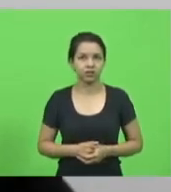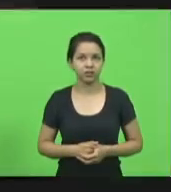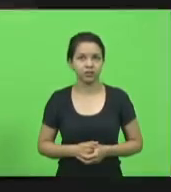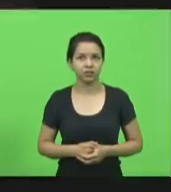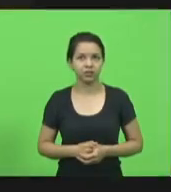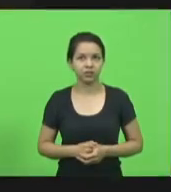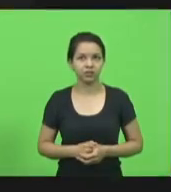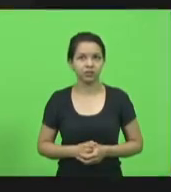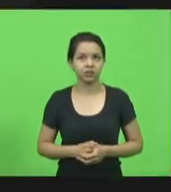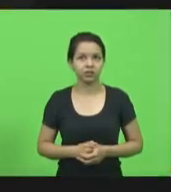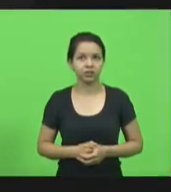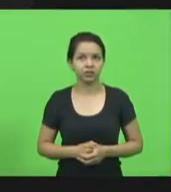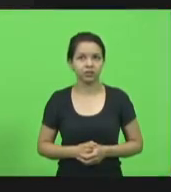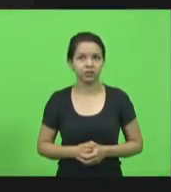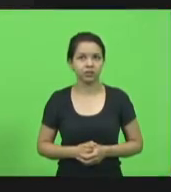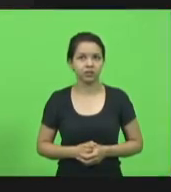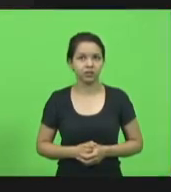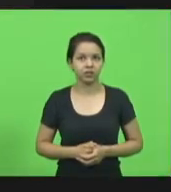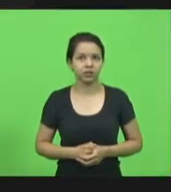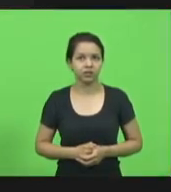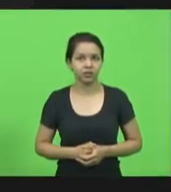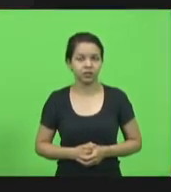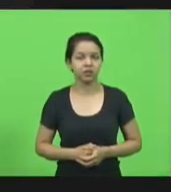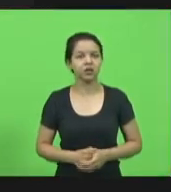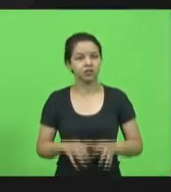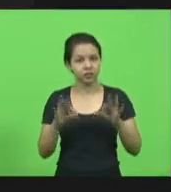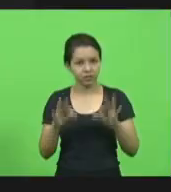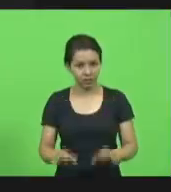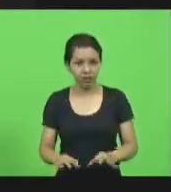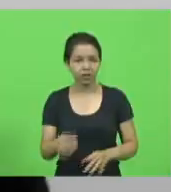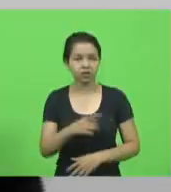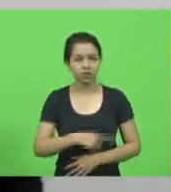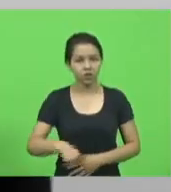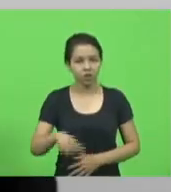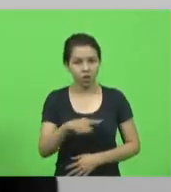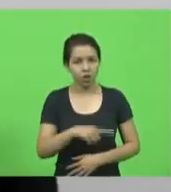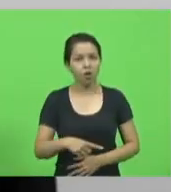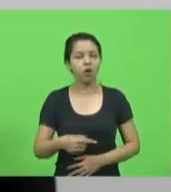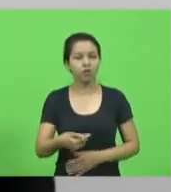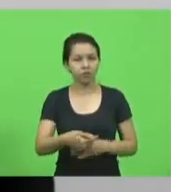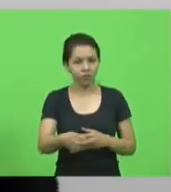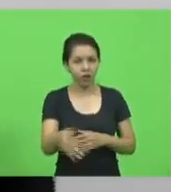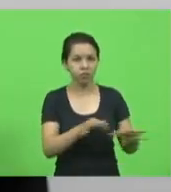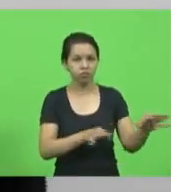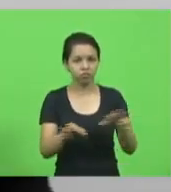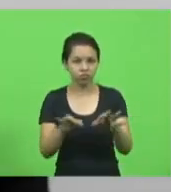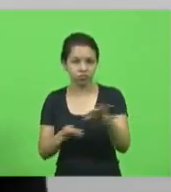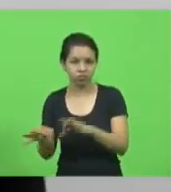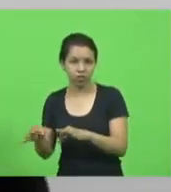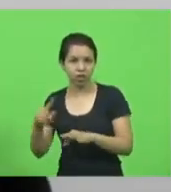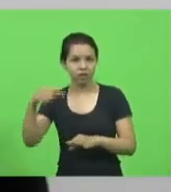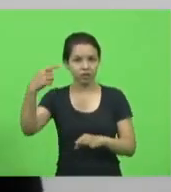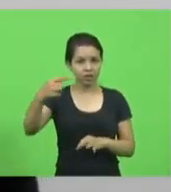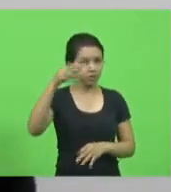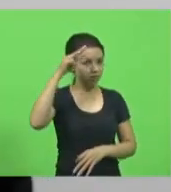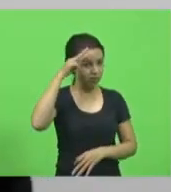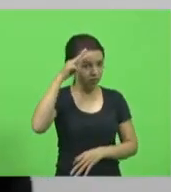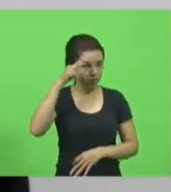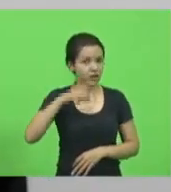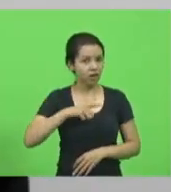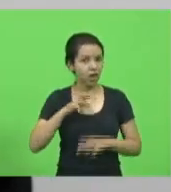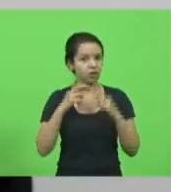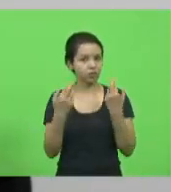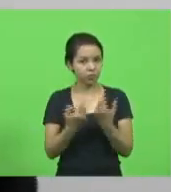Mais um minuto para concluir, deputado. Com certeza nós temos, vamos fazer a instalação e temos na terça-feira já a audiência